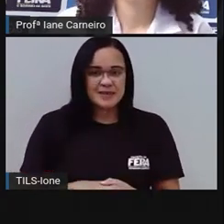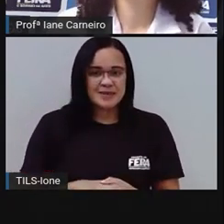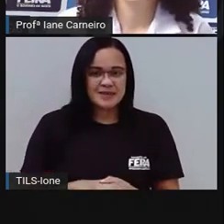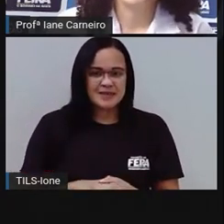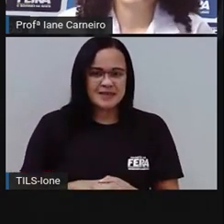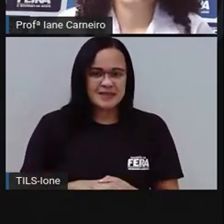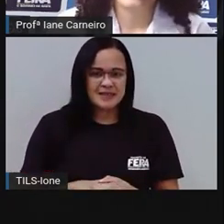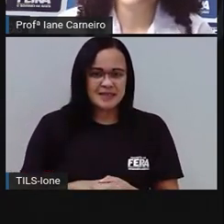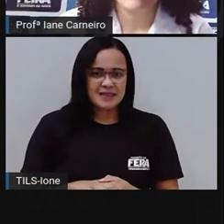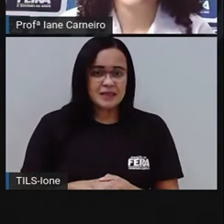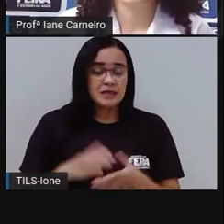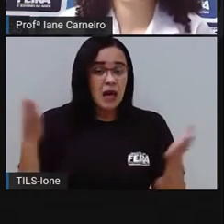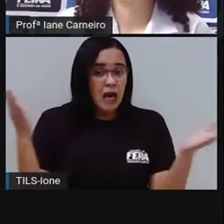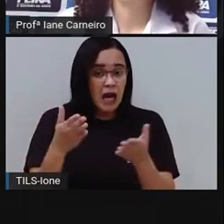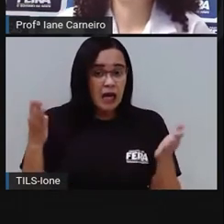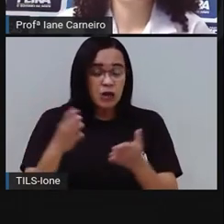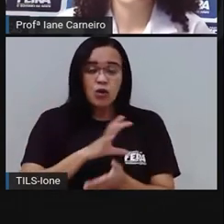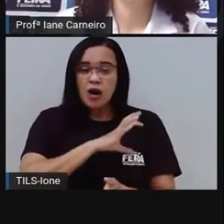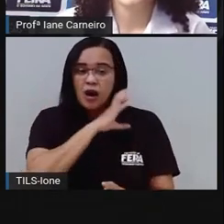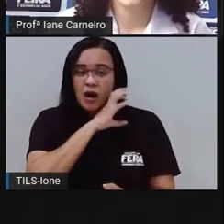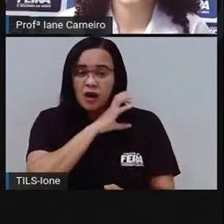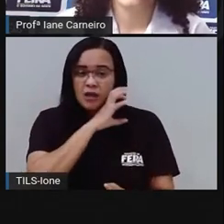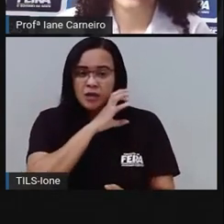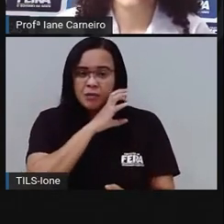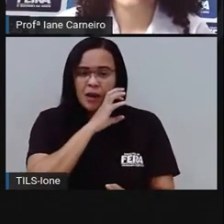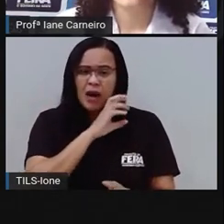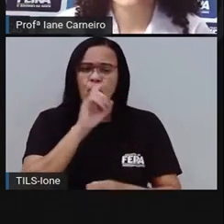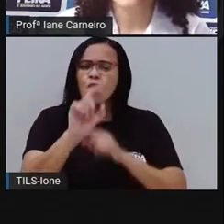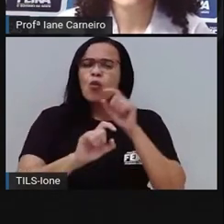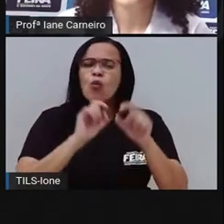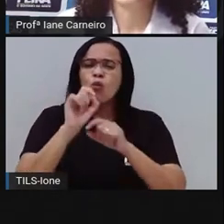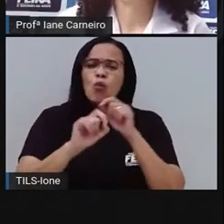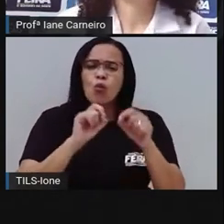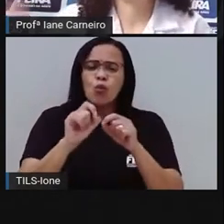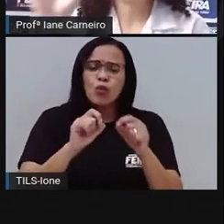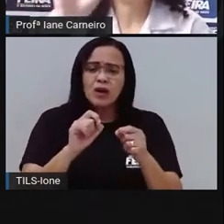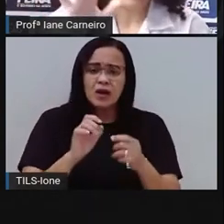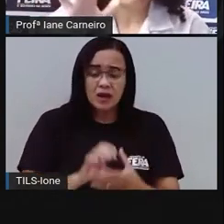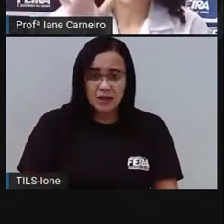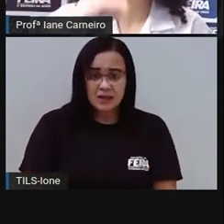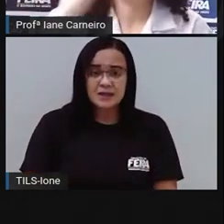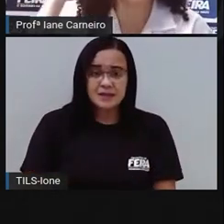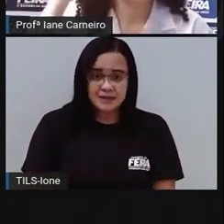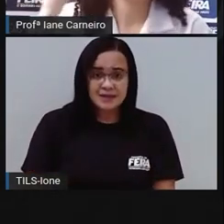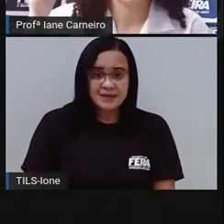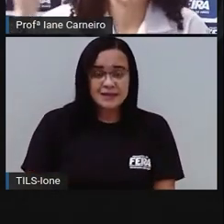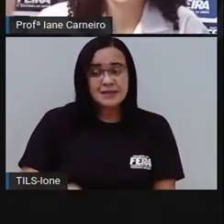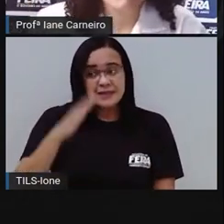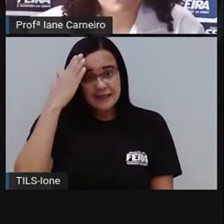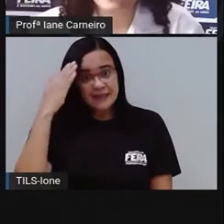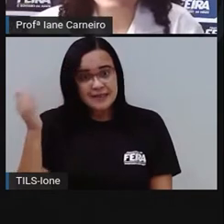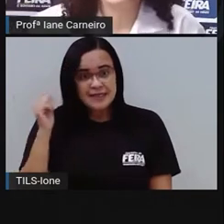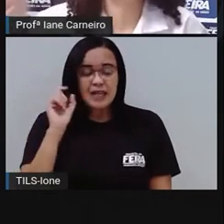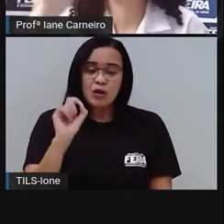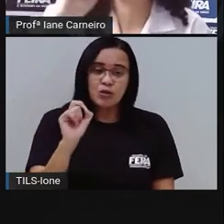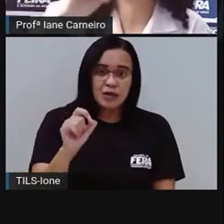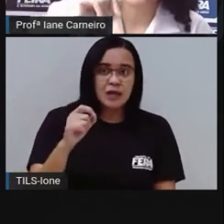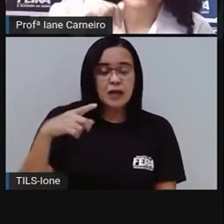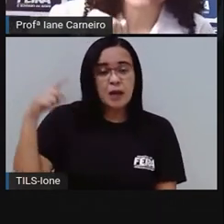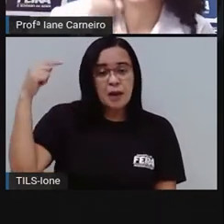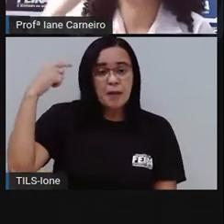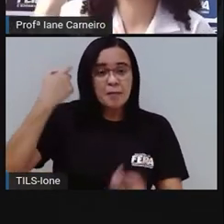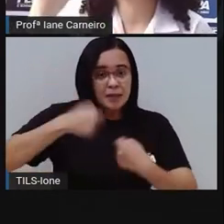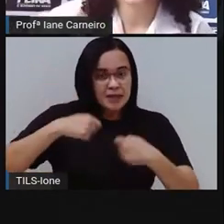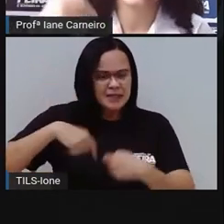Agora a gente vai falar de animal. Que animal será que é? Então, você já sabe que você vai pensar em animais. Então, suas